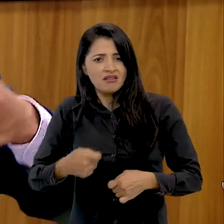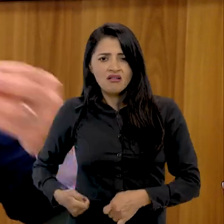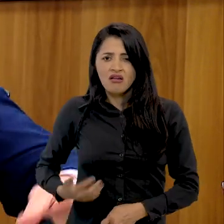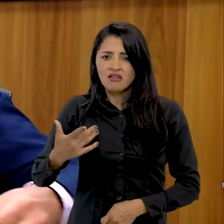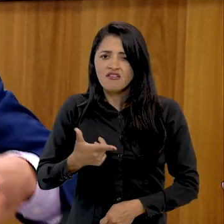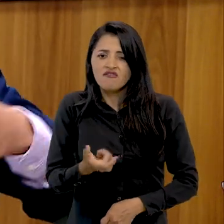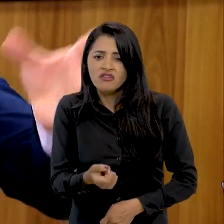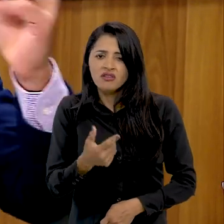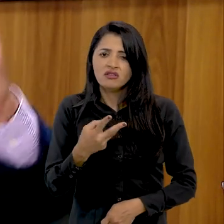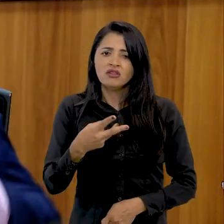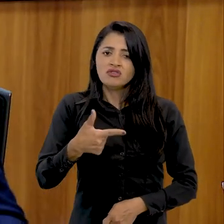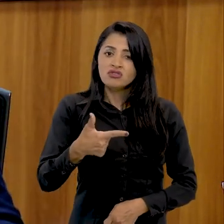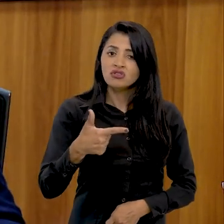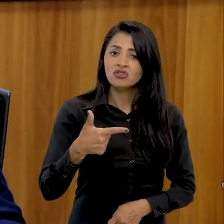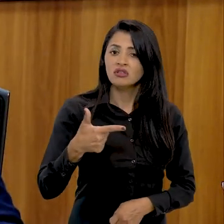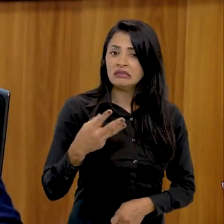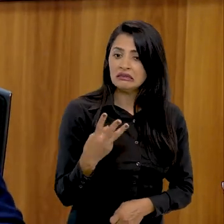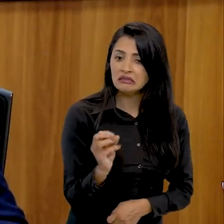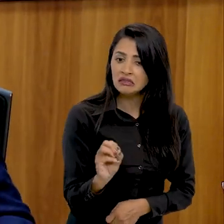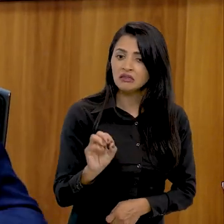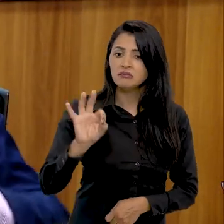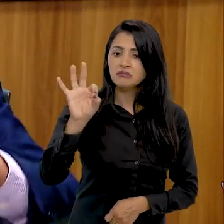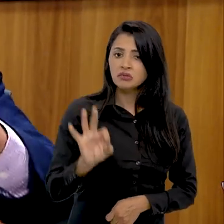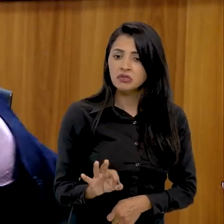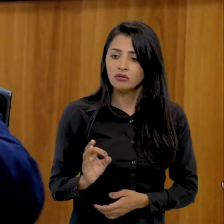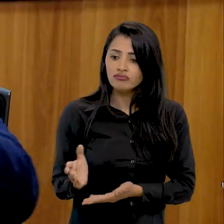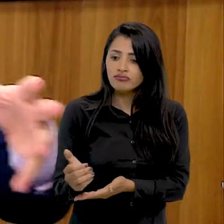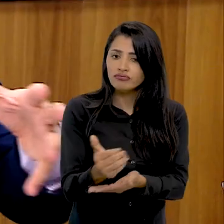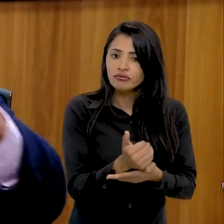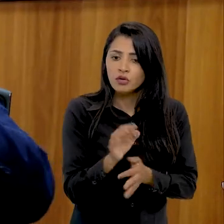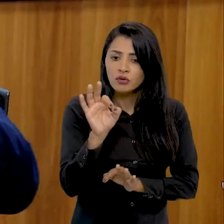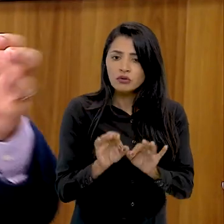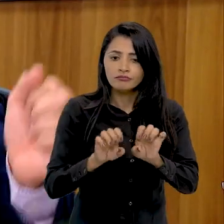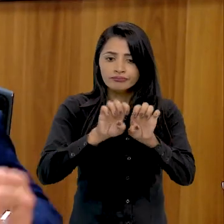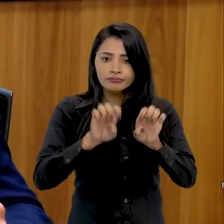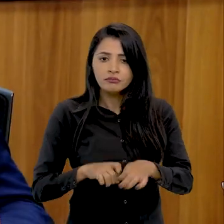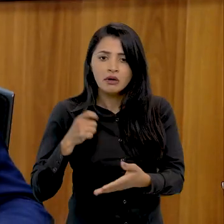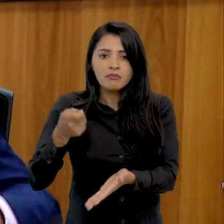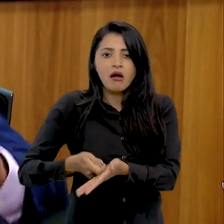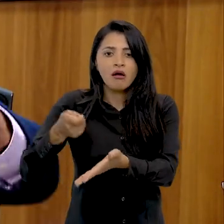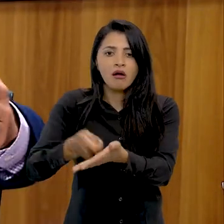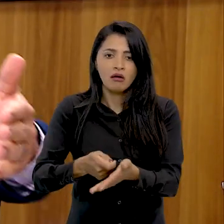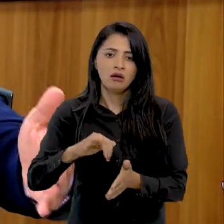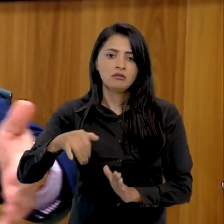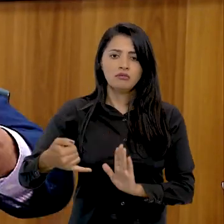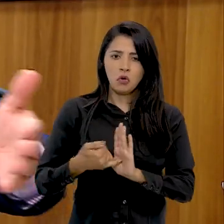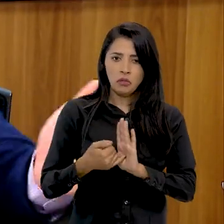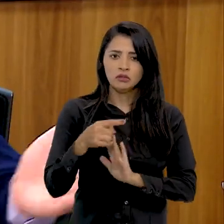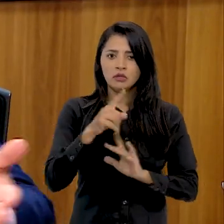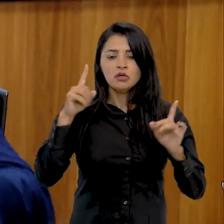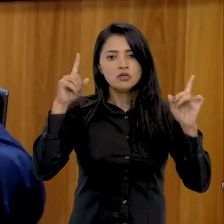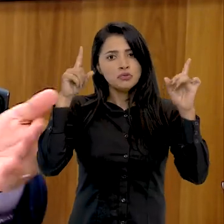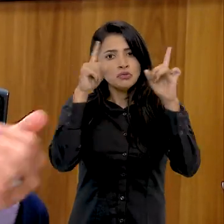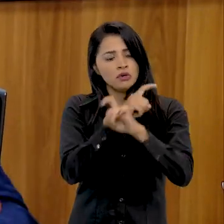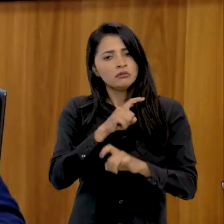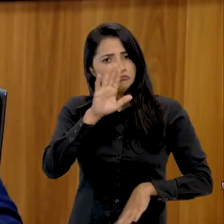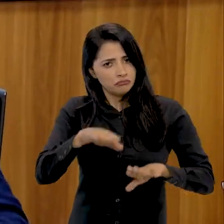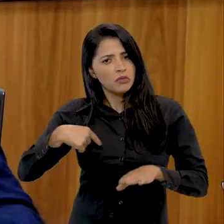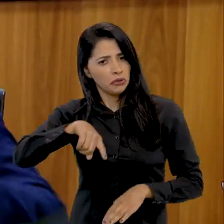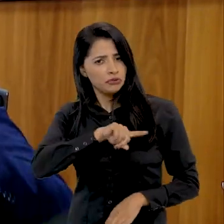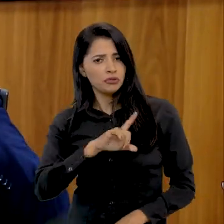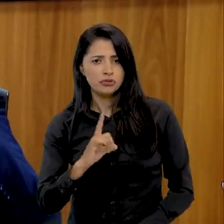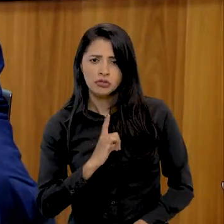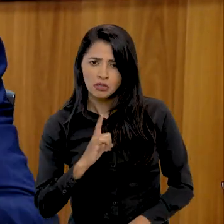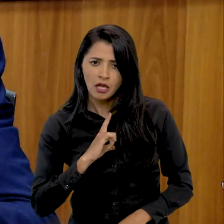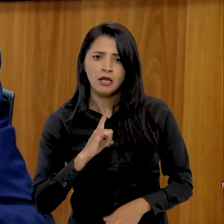20%, 30% do que arrecada para montar a estrutura de pagamento dos impostos. Aquela dificuldade que, às vezes, cada um de nós